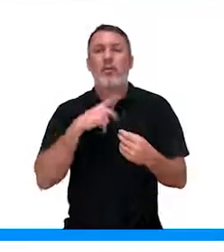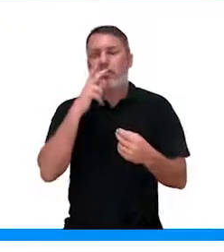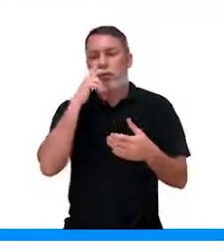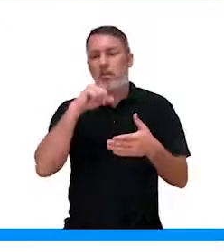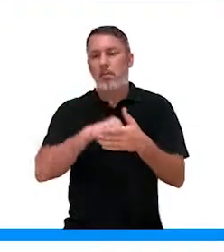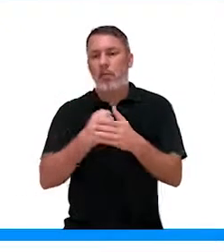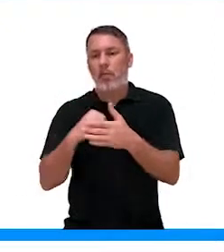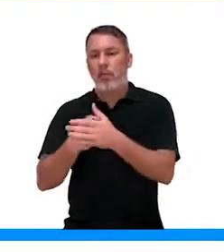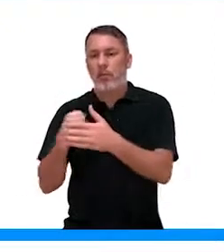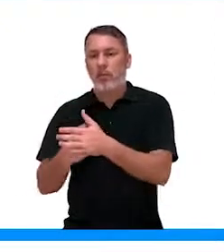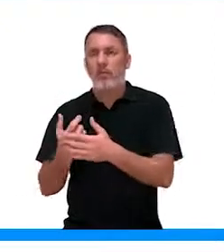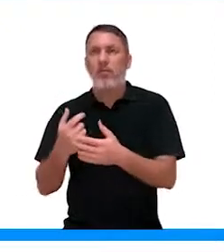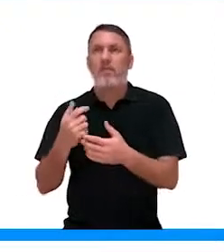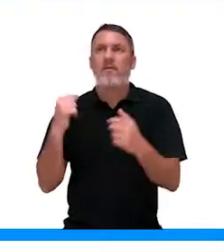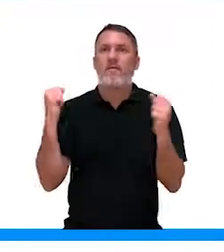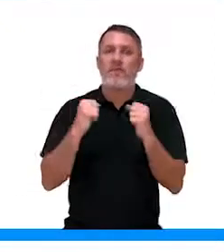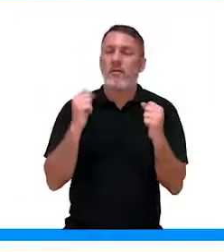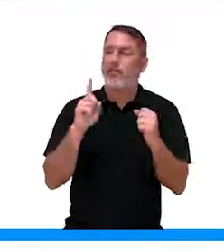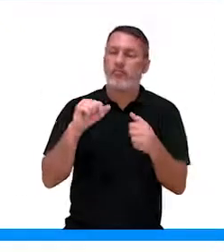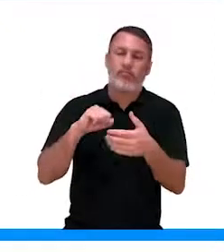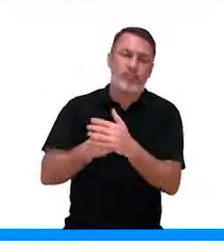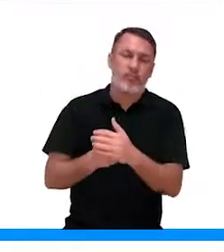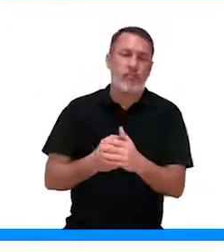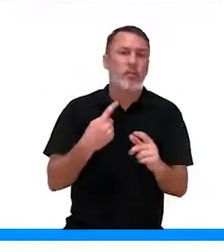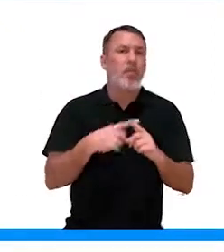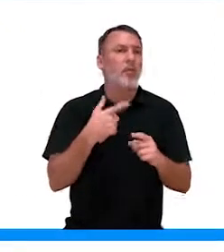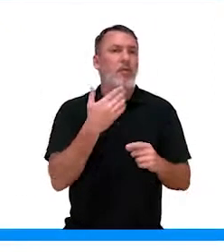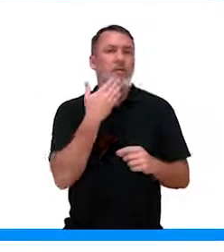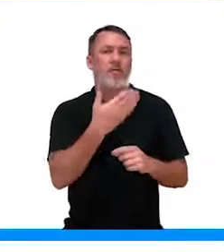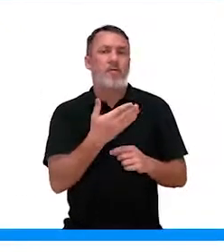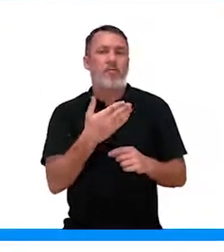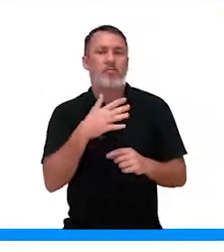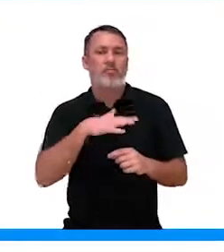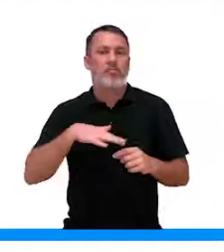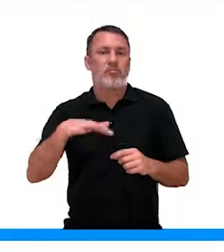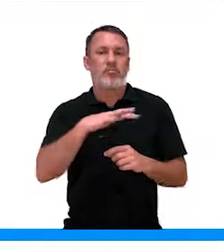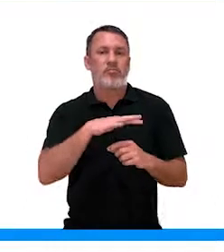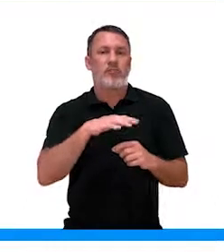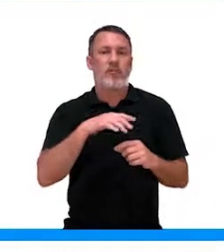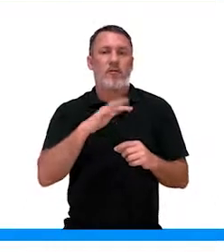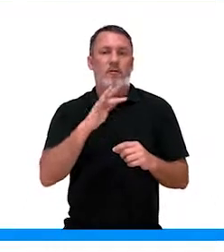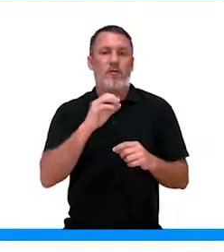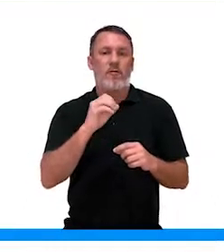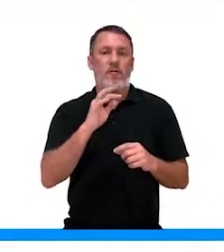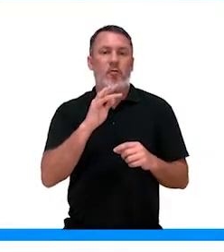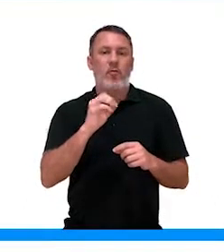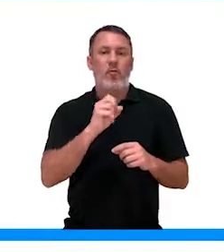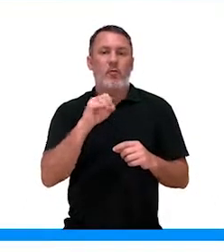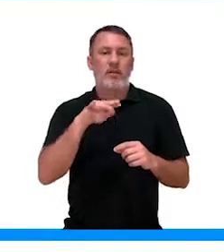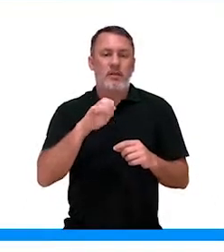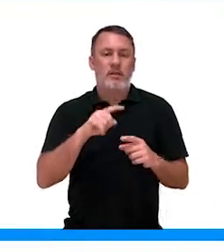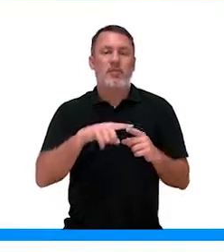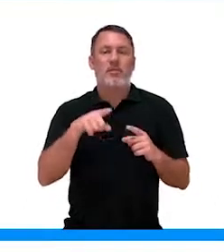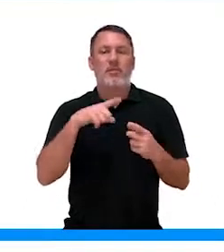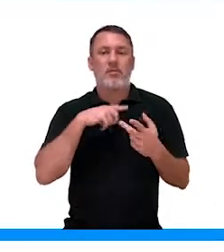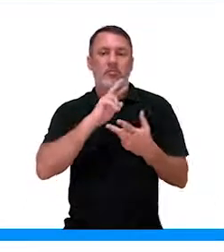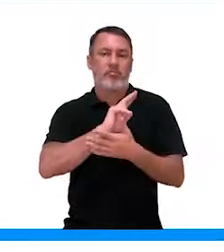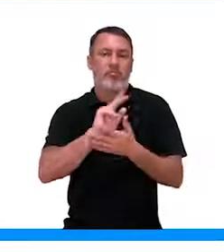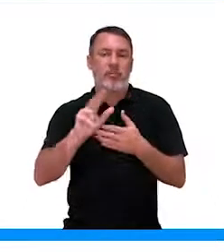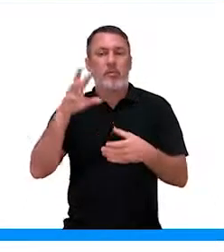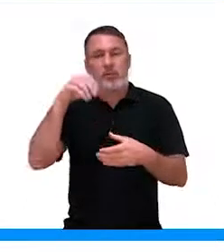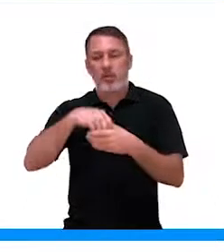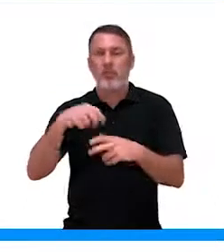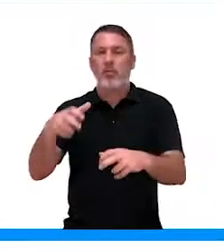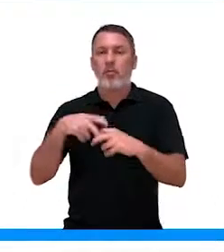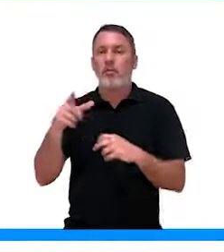bloqueia o crescimento dela durante o inverno, já que não está favorável para ela fazer fotossíntese, para ela absorver nutrientes,